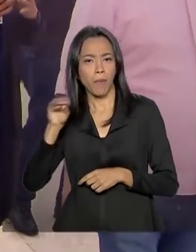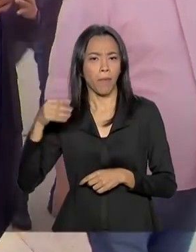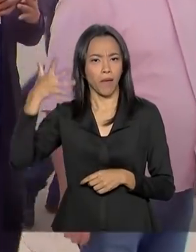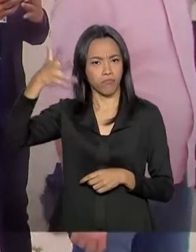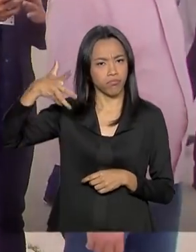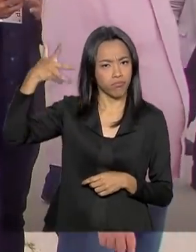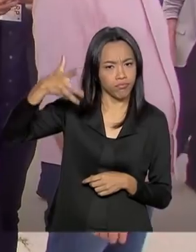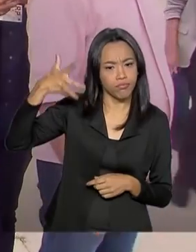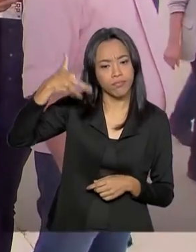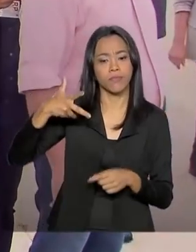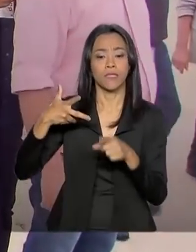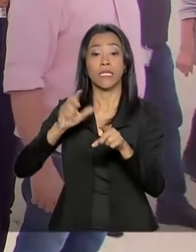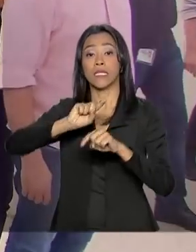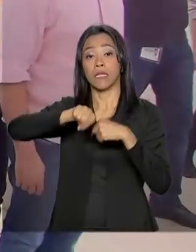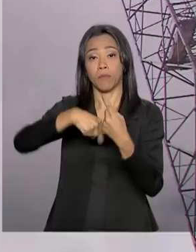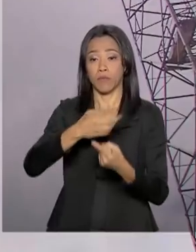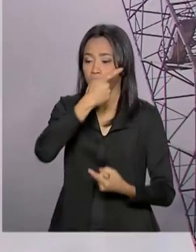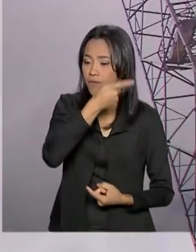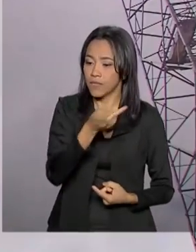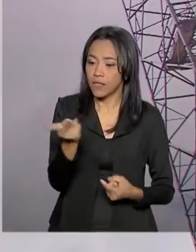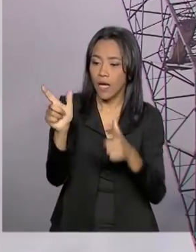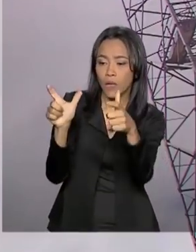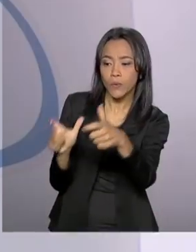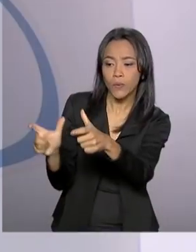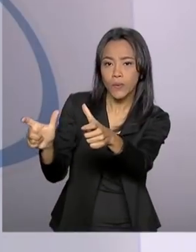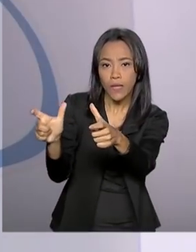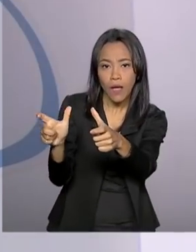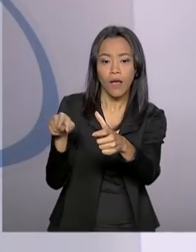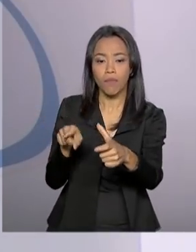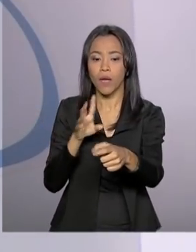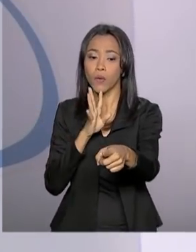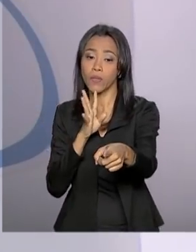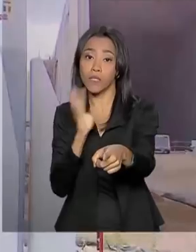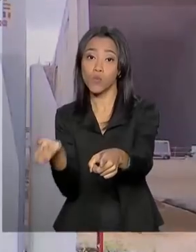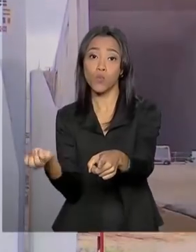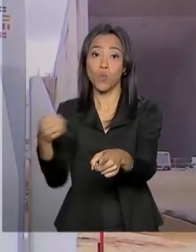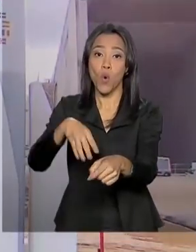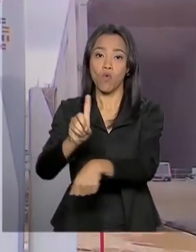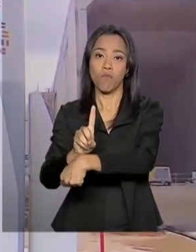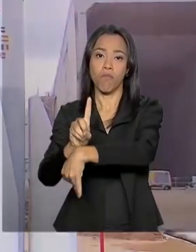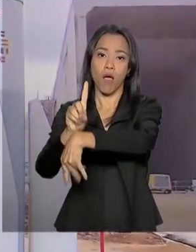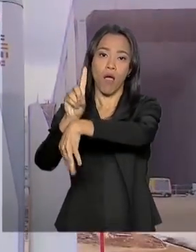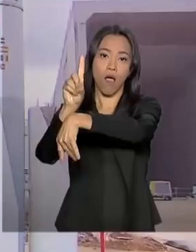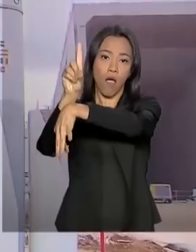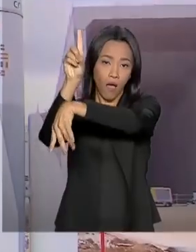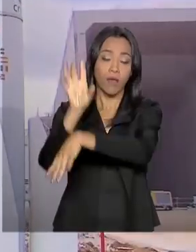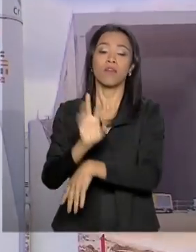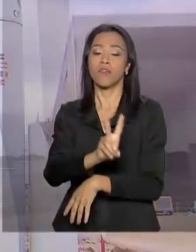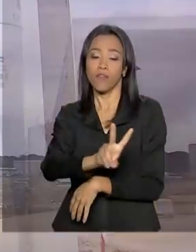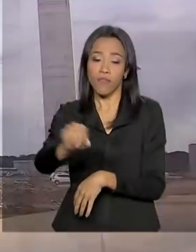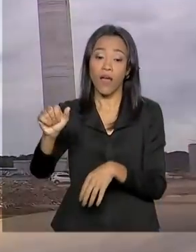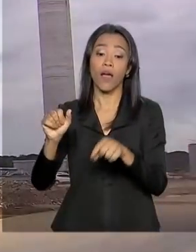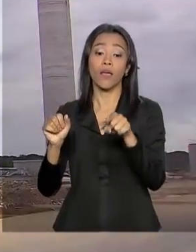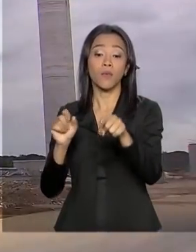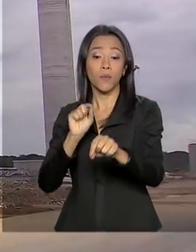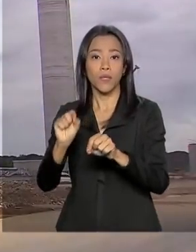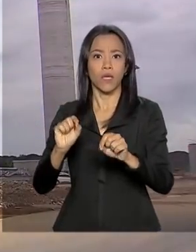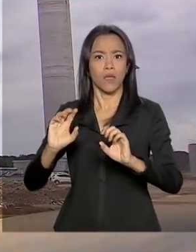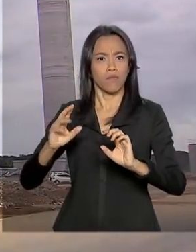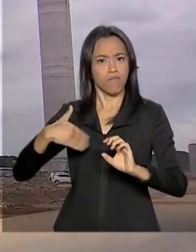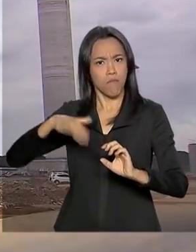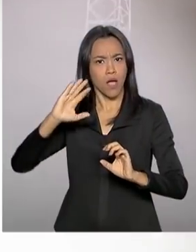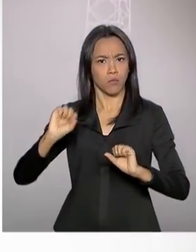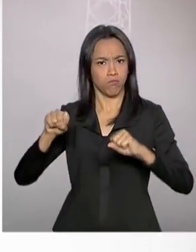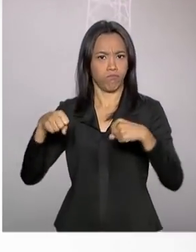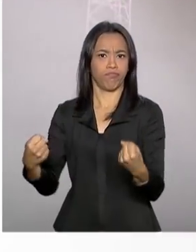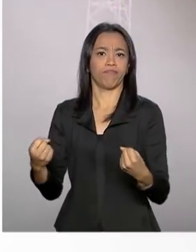Além disso, eles visitaram as obras do Ariane 6, o novo foguete que promete aumentar a capacidade operacional do